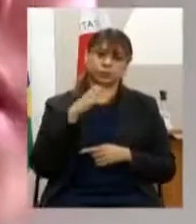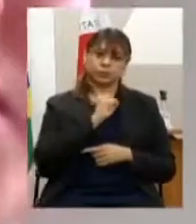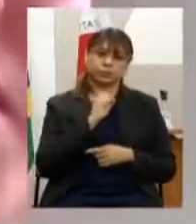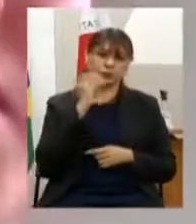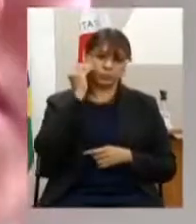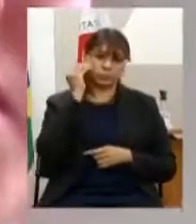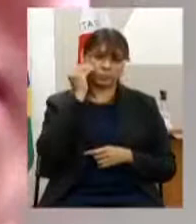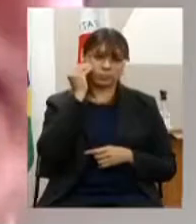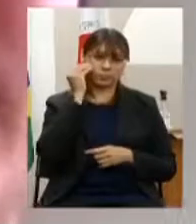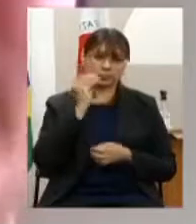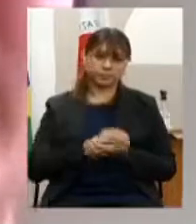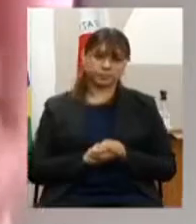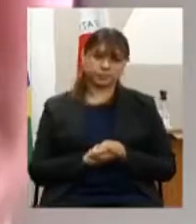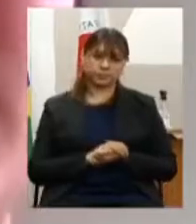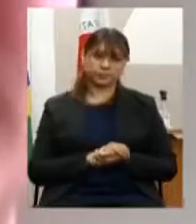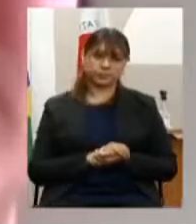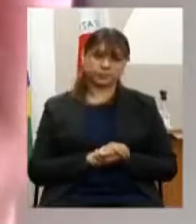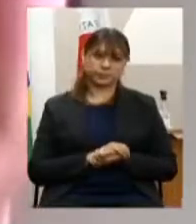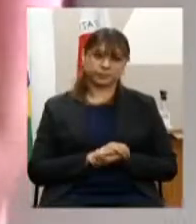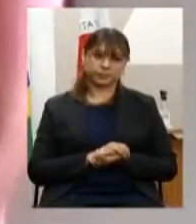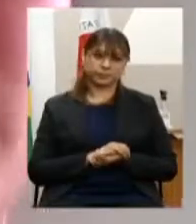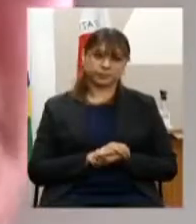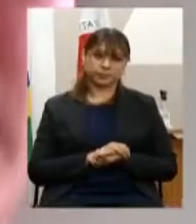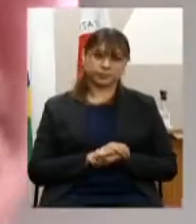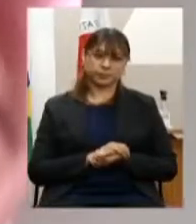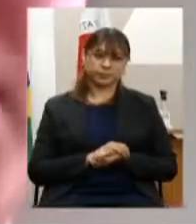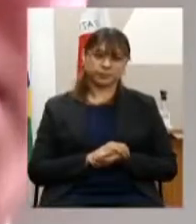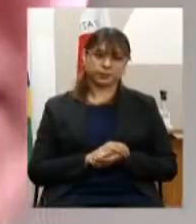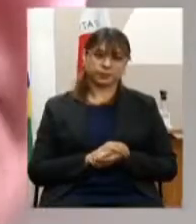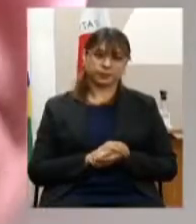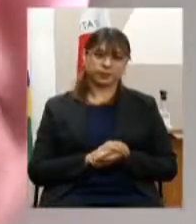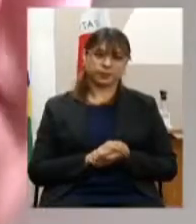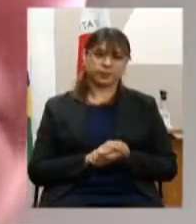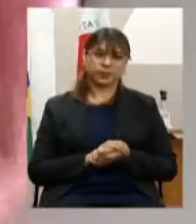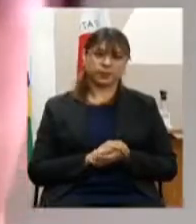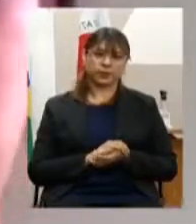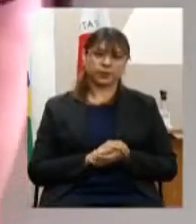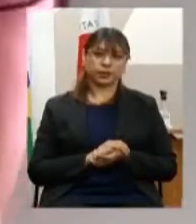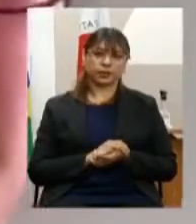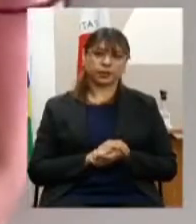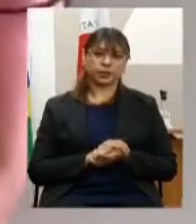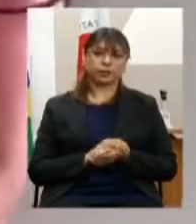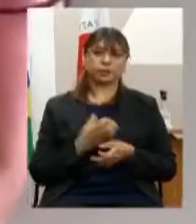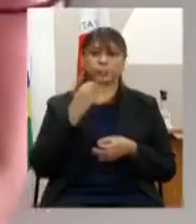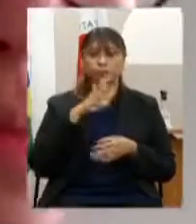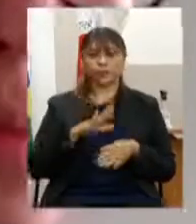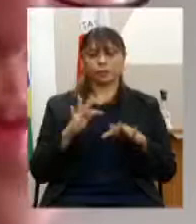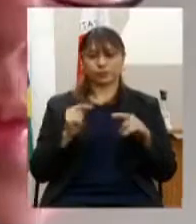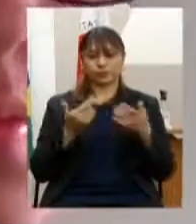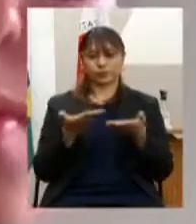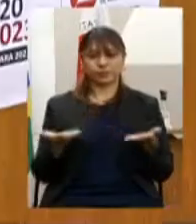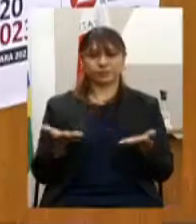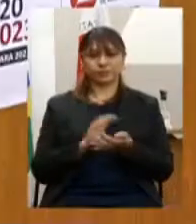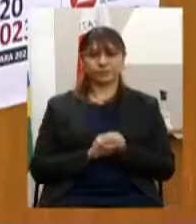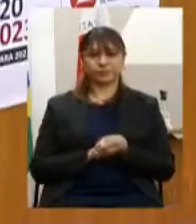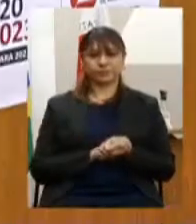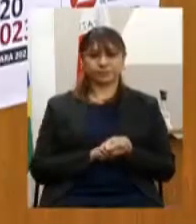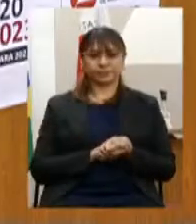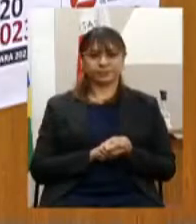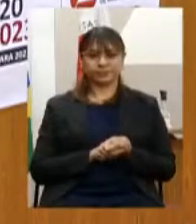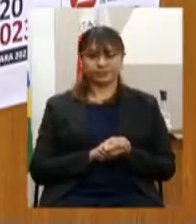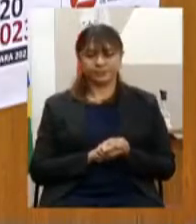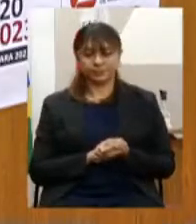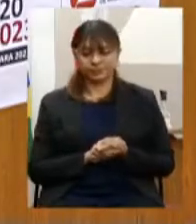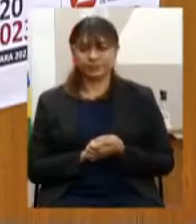relatório e agradeço bastante a possibilidade de participação boa tarde a todos muito obrigado a você